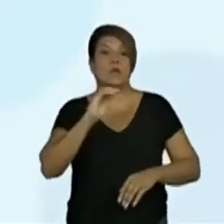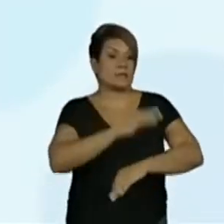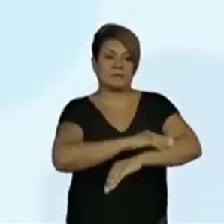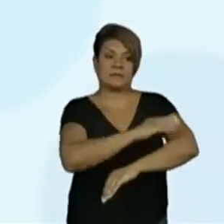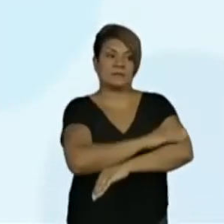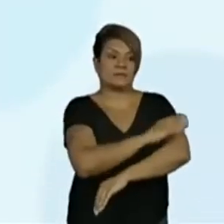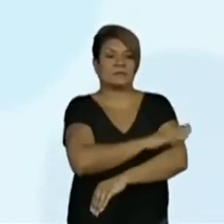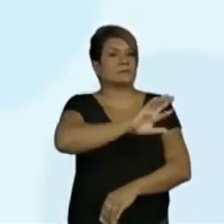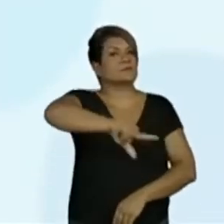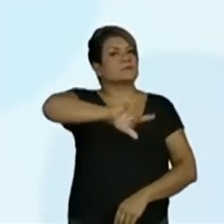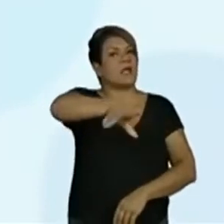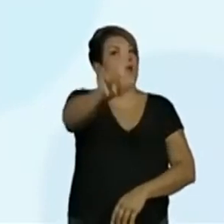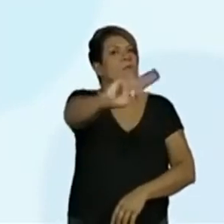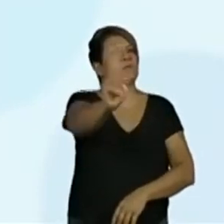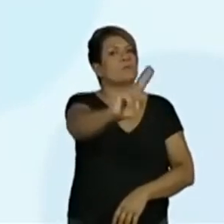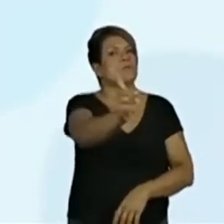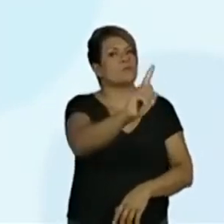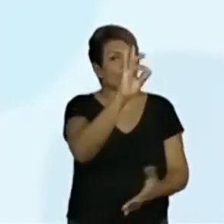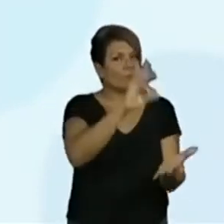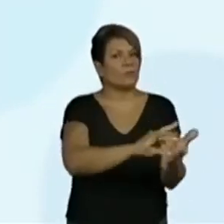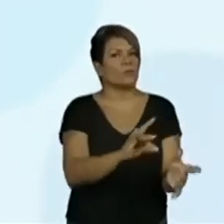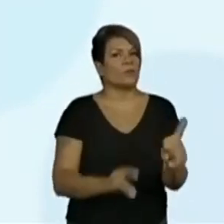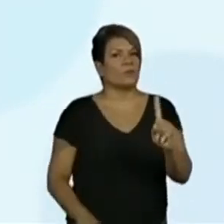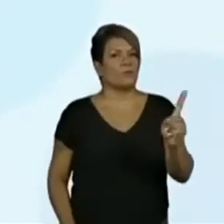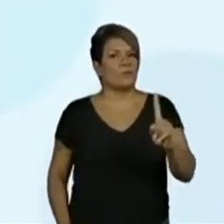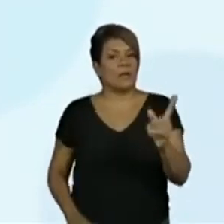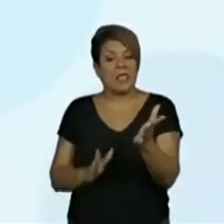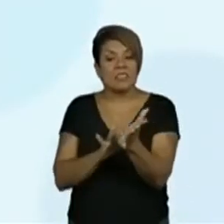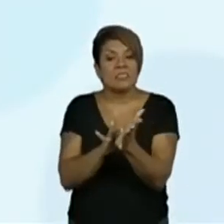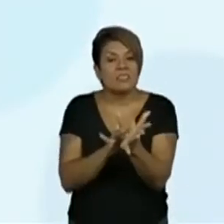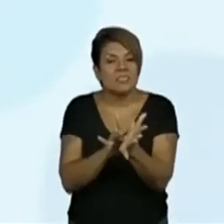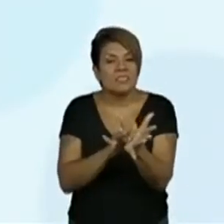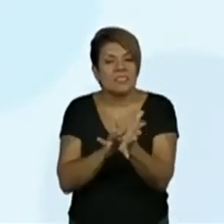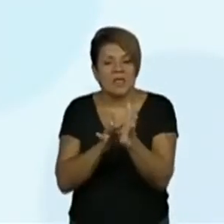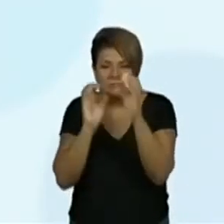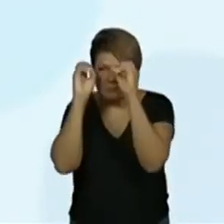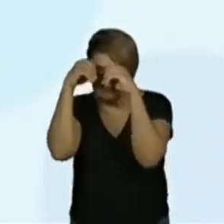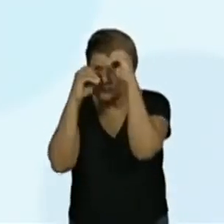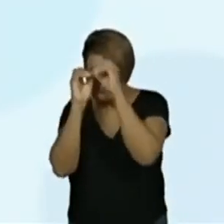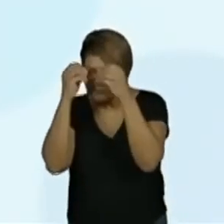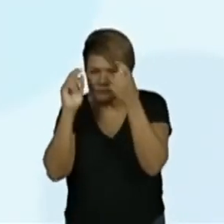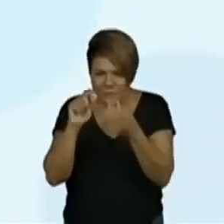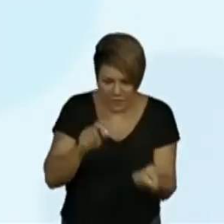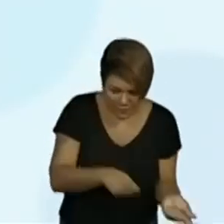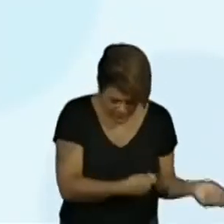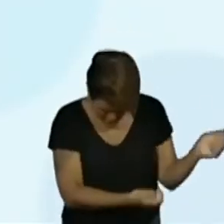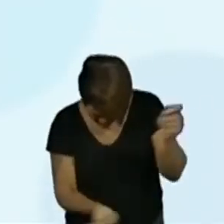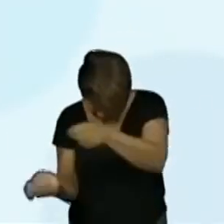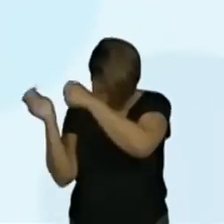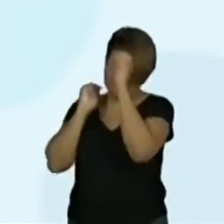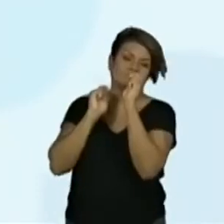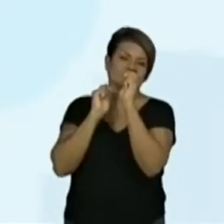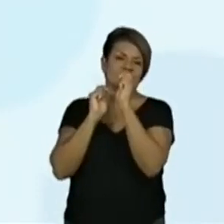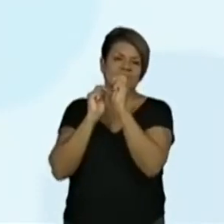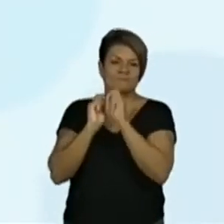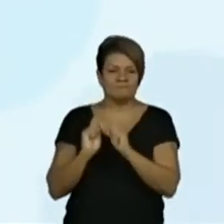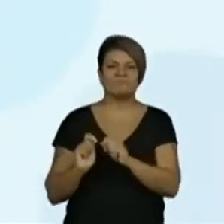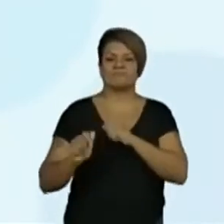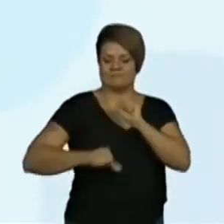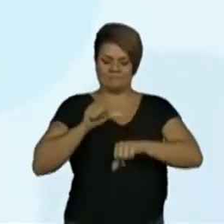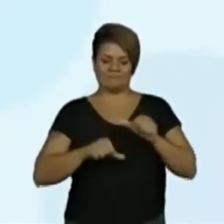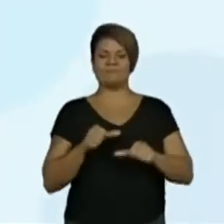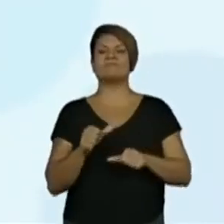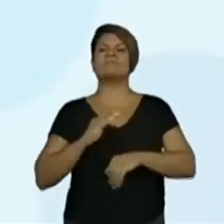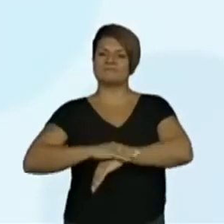apareceu. É o nosso noturno, né? Olha que coisa. O